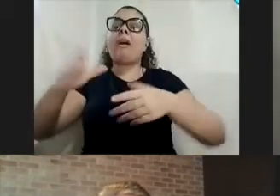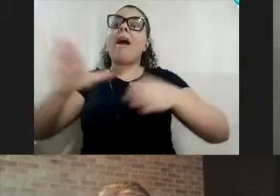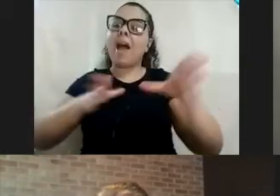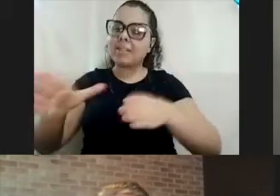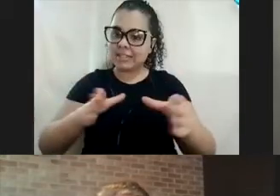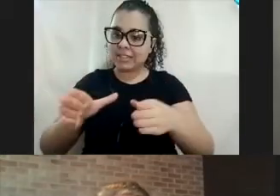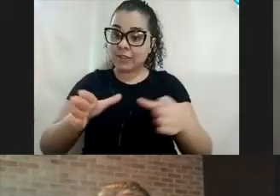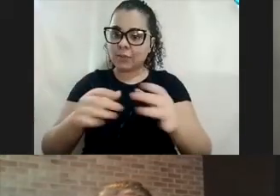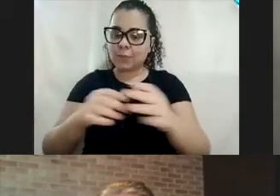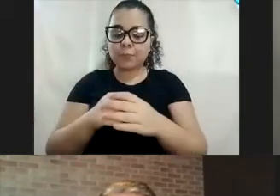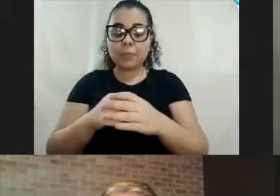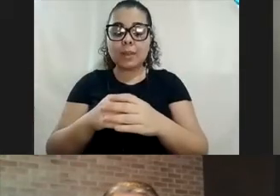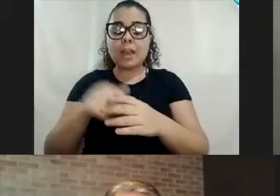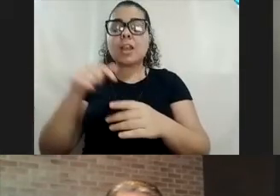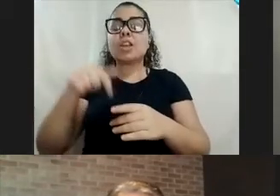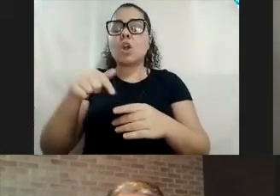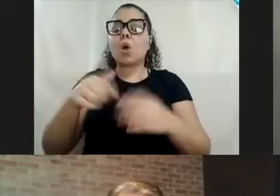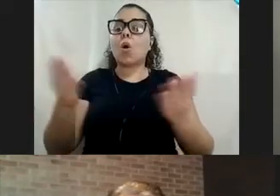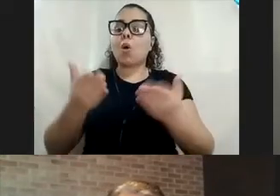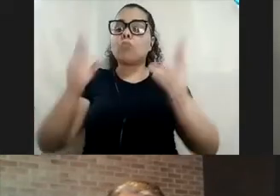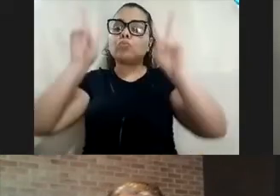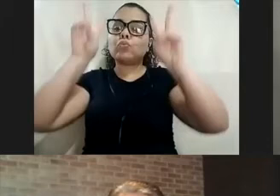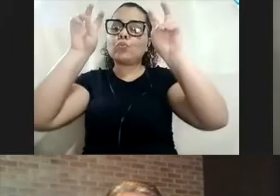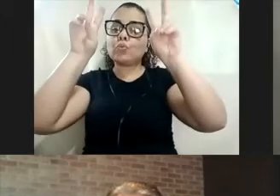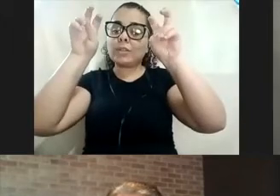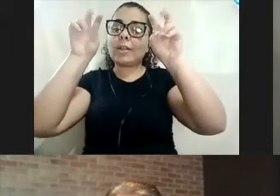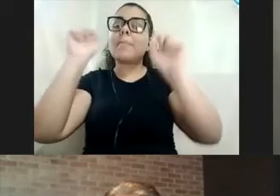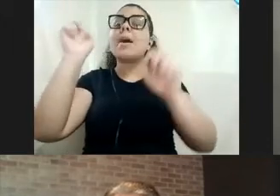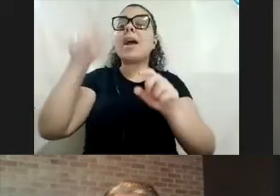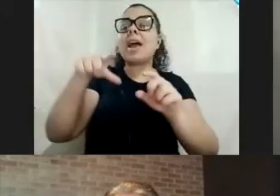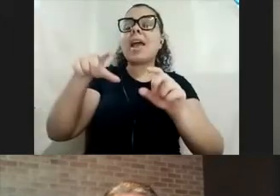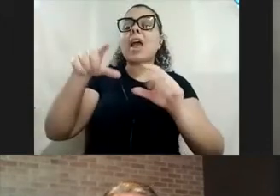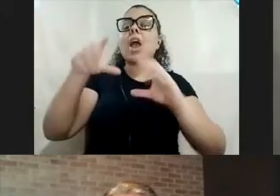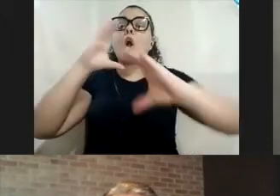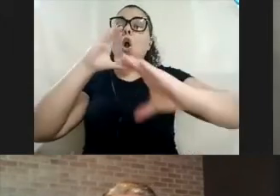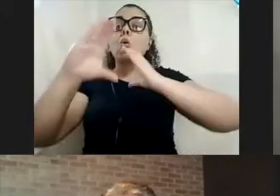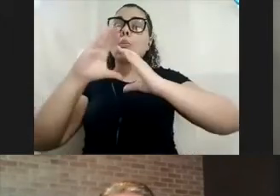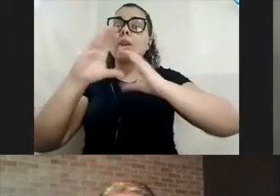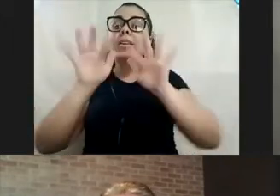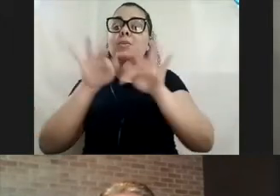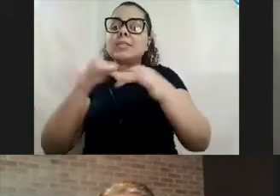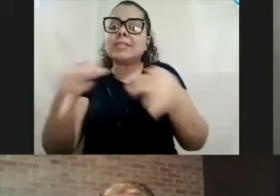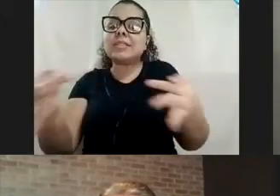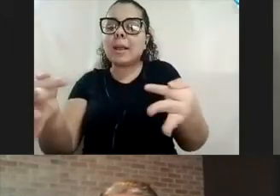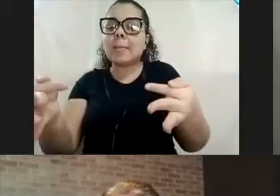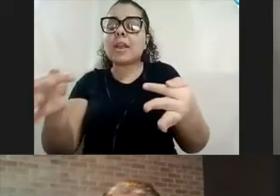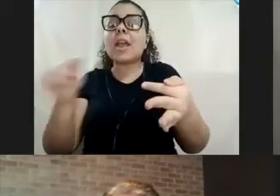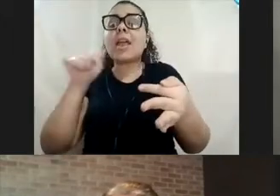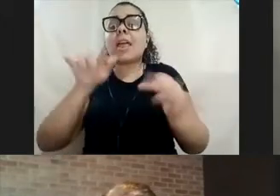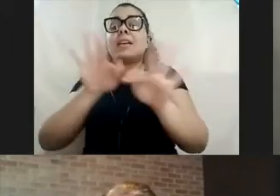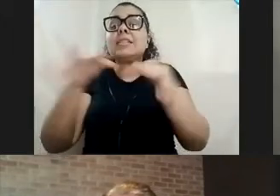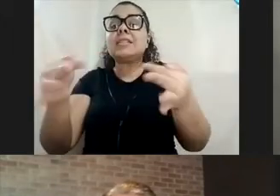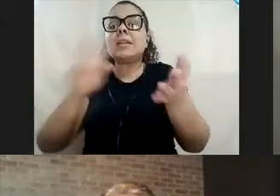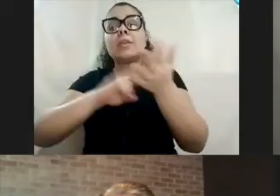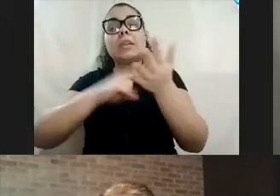dessa aula é sobre comunicação simples. E simples quer dizer inclusiva